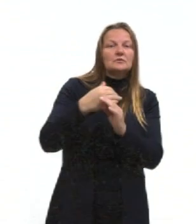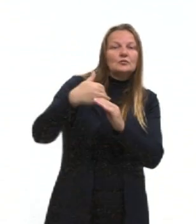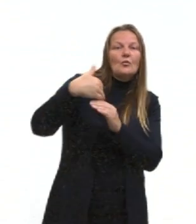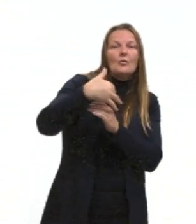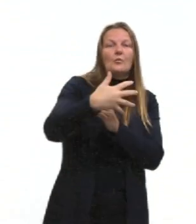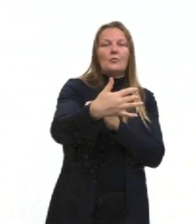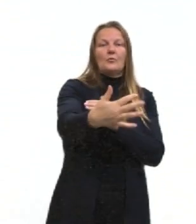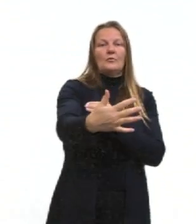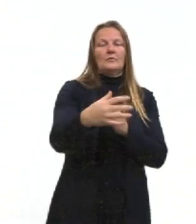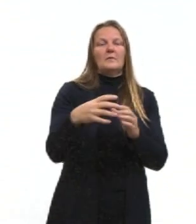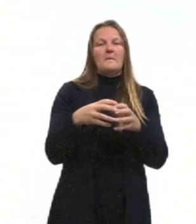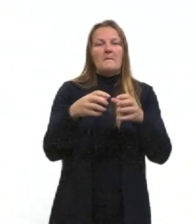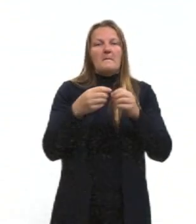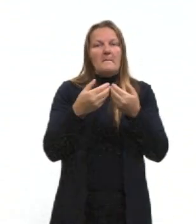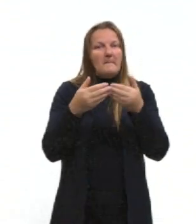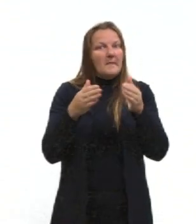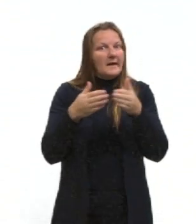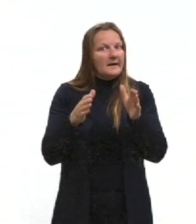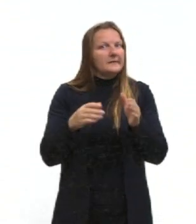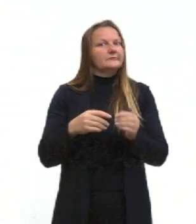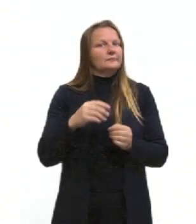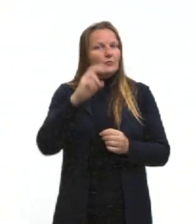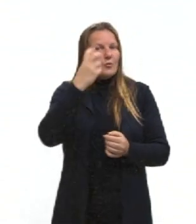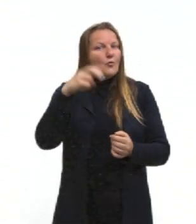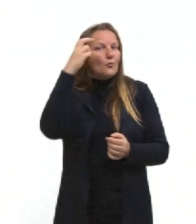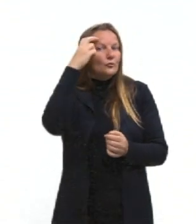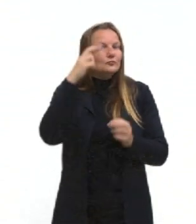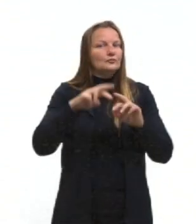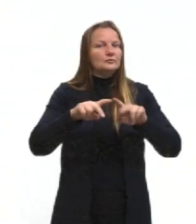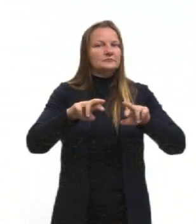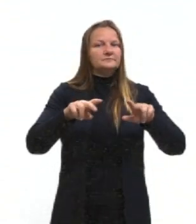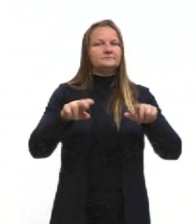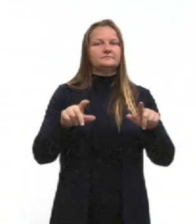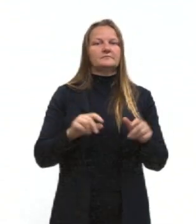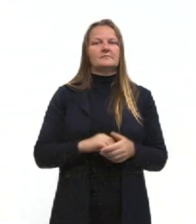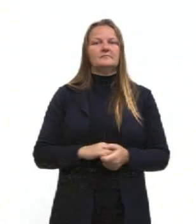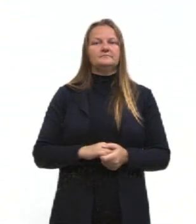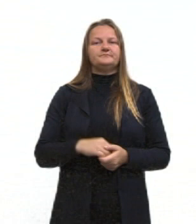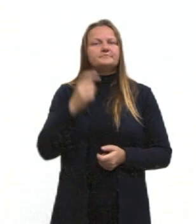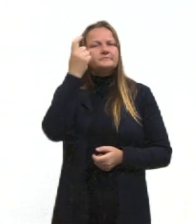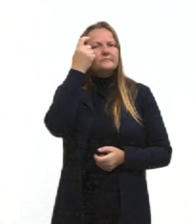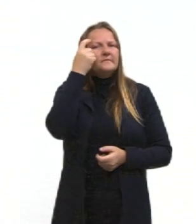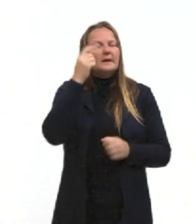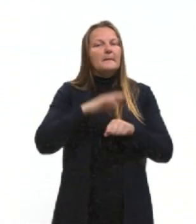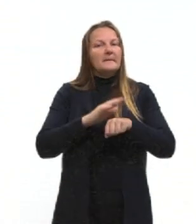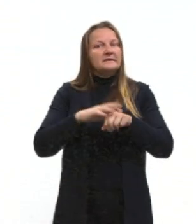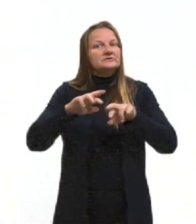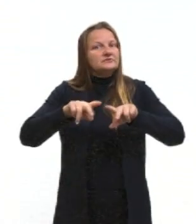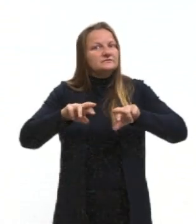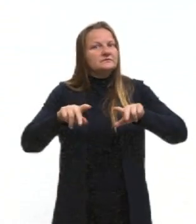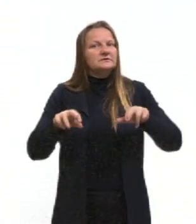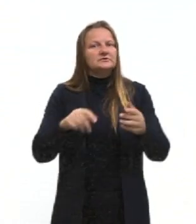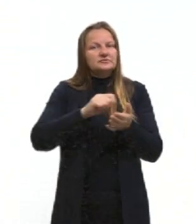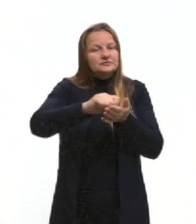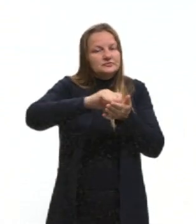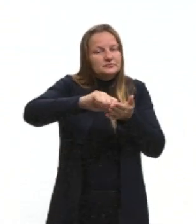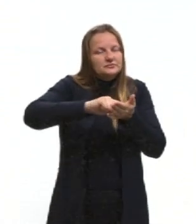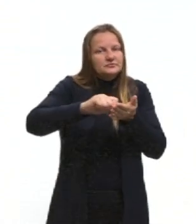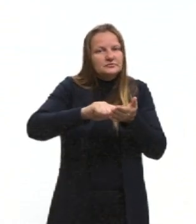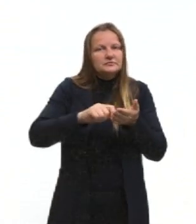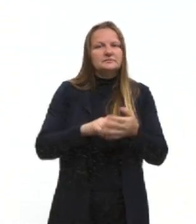eles são um pouco mais abertos, os sunitas, eles têm uma reflexão um pouco diferente das escrituras, tá.